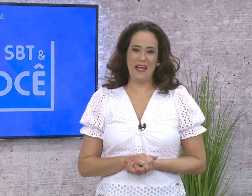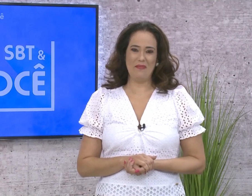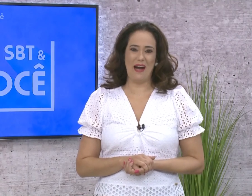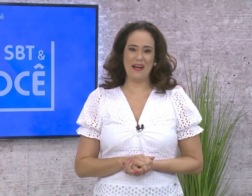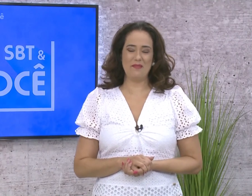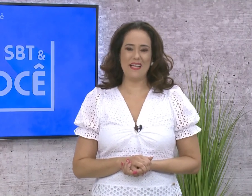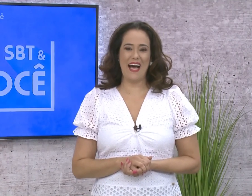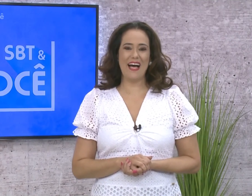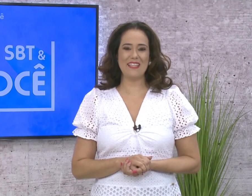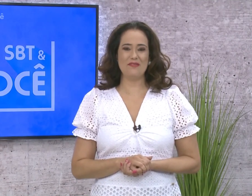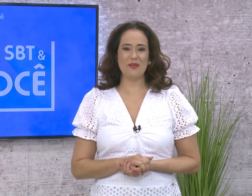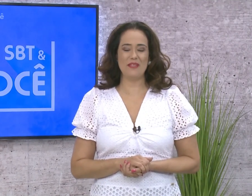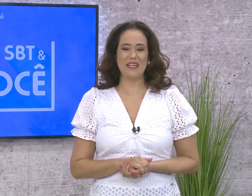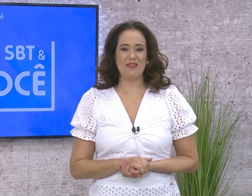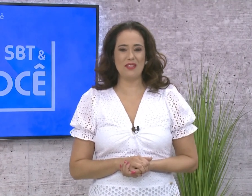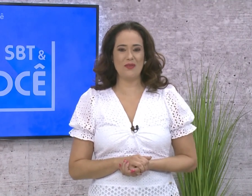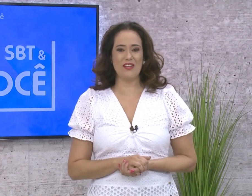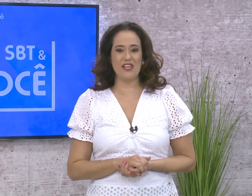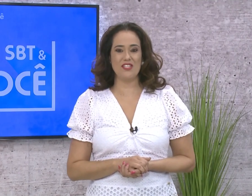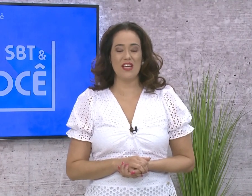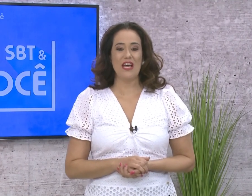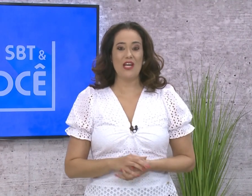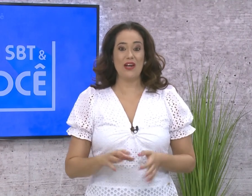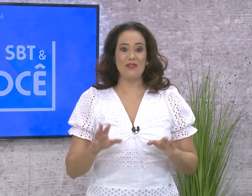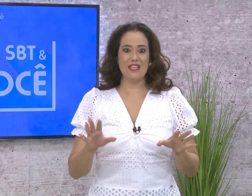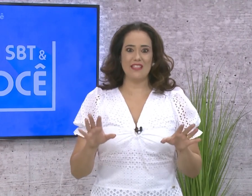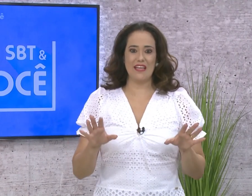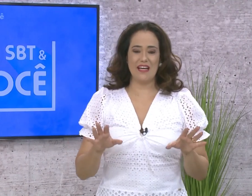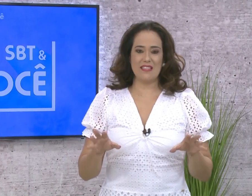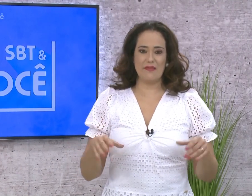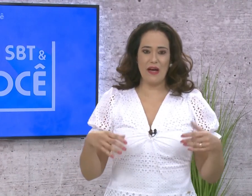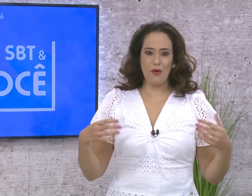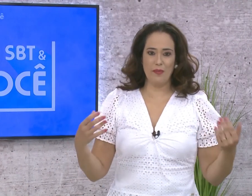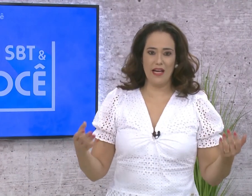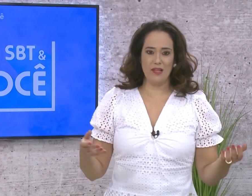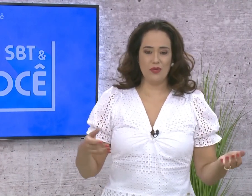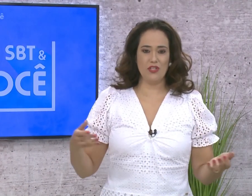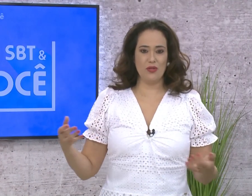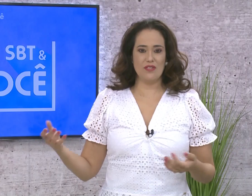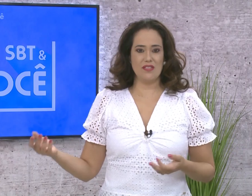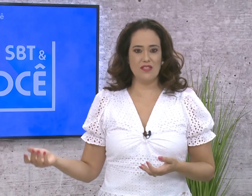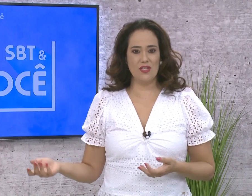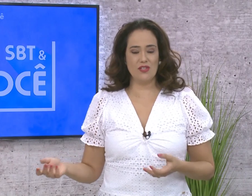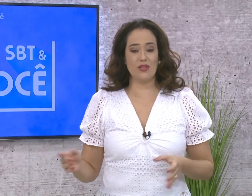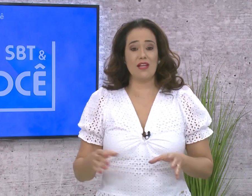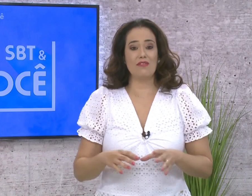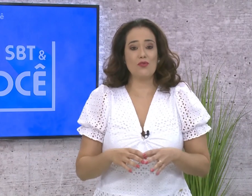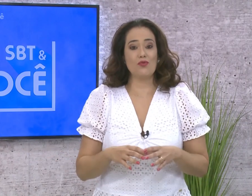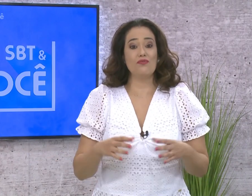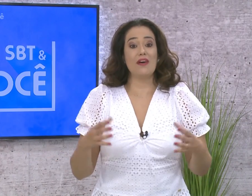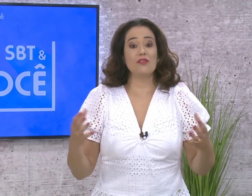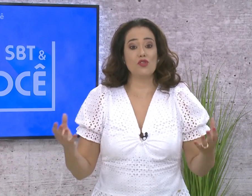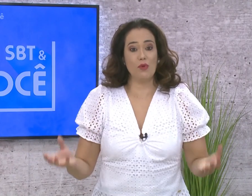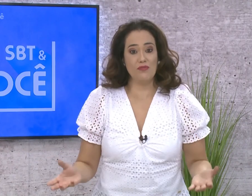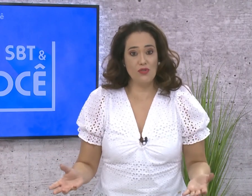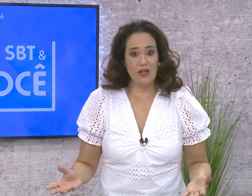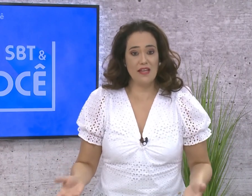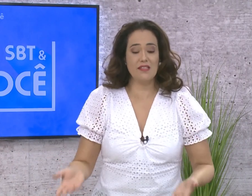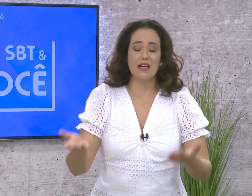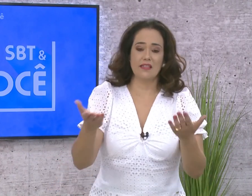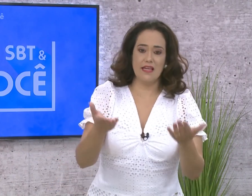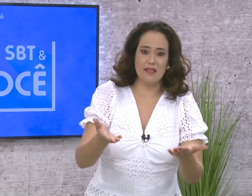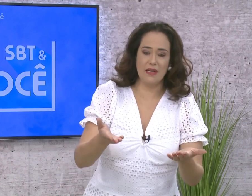Muito bem, Marla. Obrigada, viu? Por ter gravado com a gente. E olha, você que está em casa, você vai acompanhar durante todos esses dias. Nós gravamos com diversos